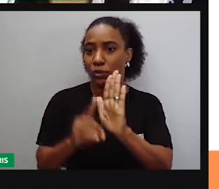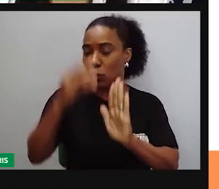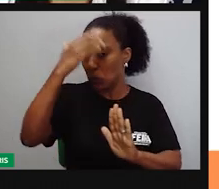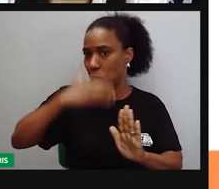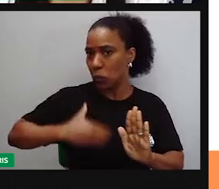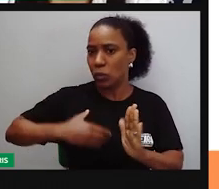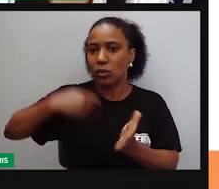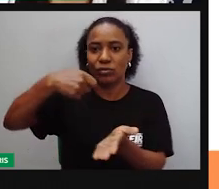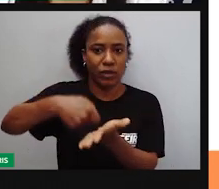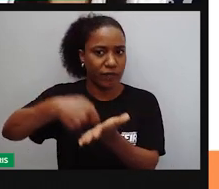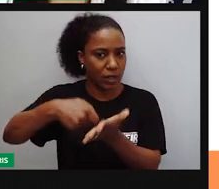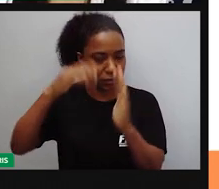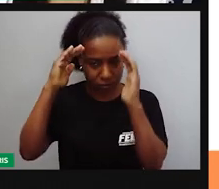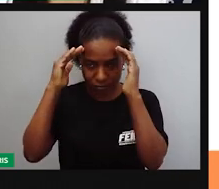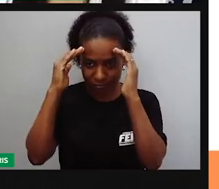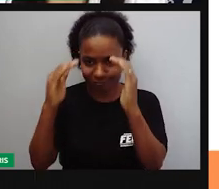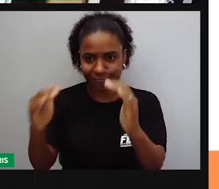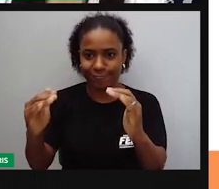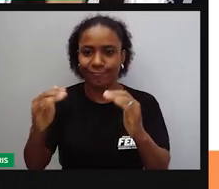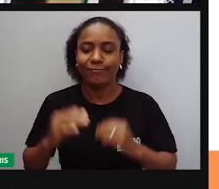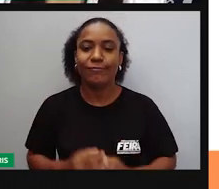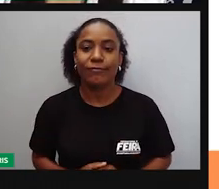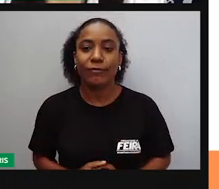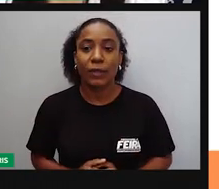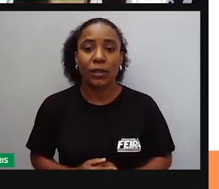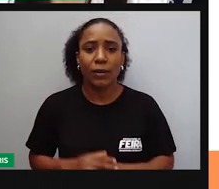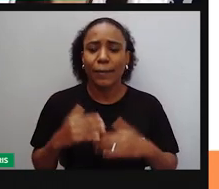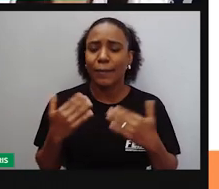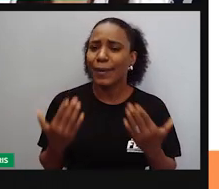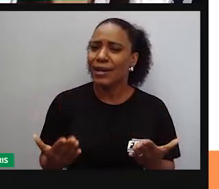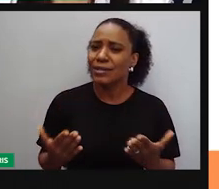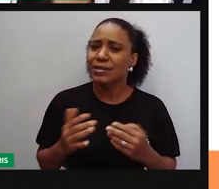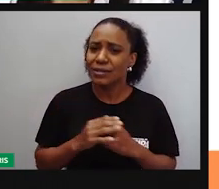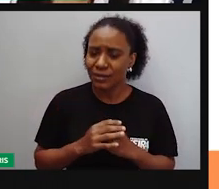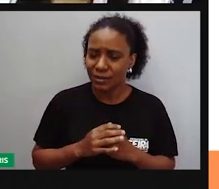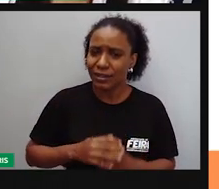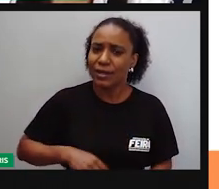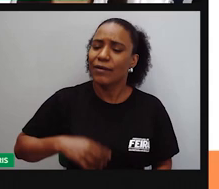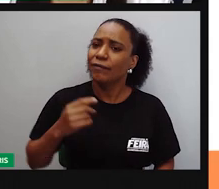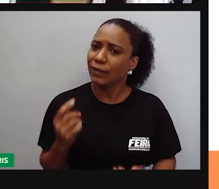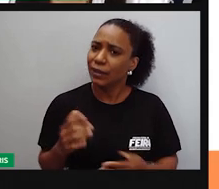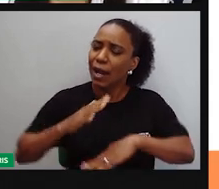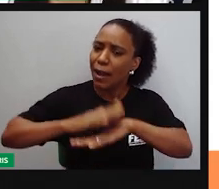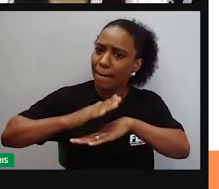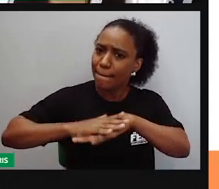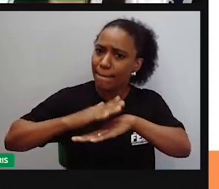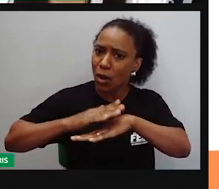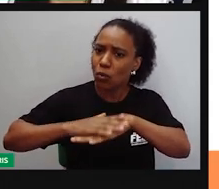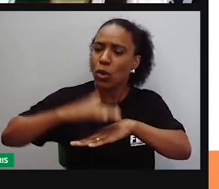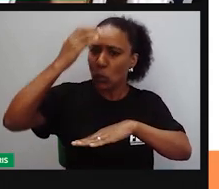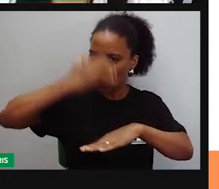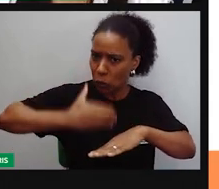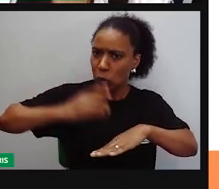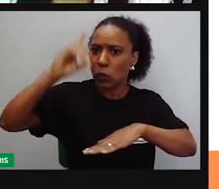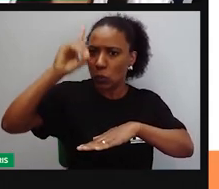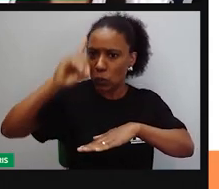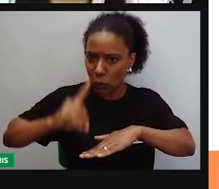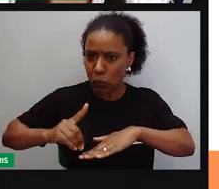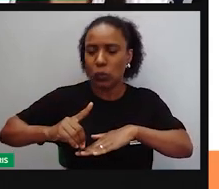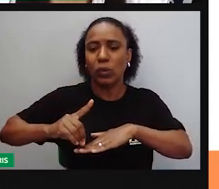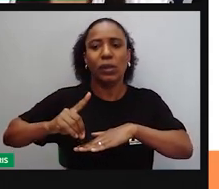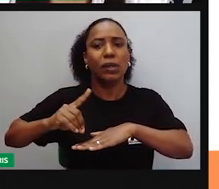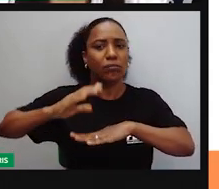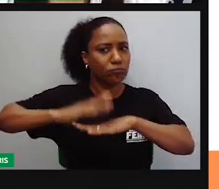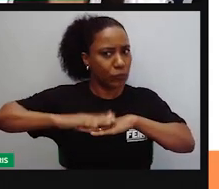também os deveres. E quando a gente fala em exercer a cidadania, né? É justamente colocar em prática,